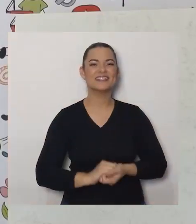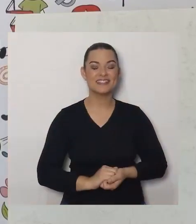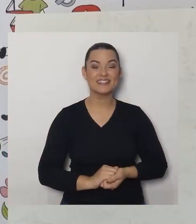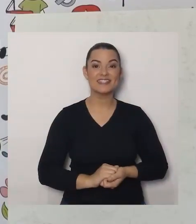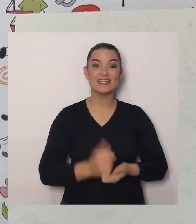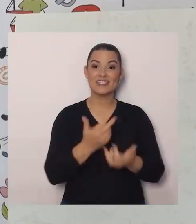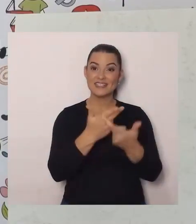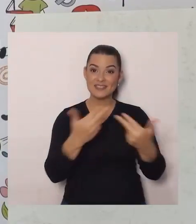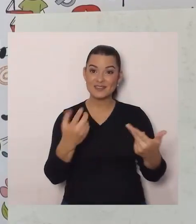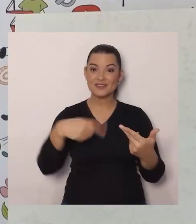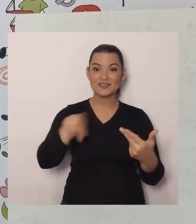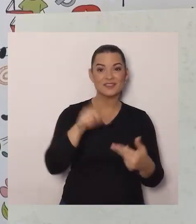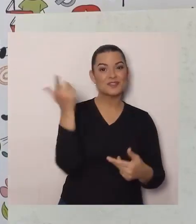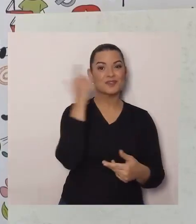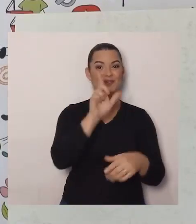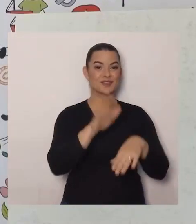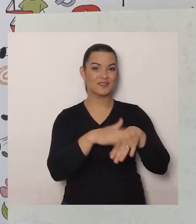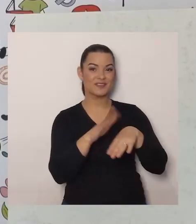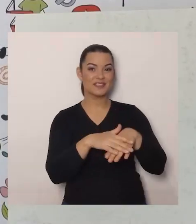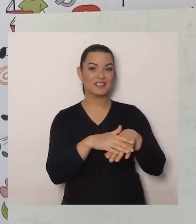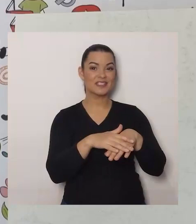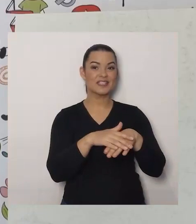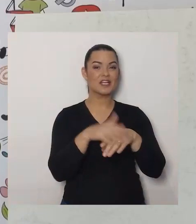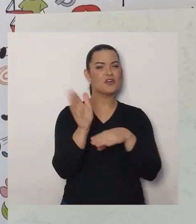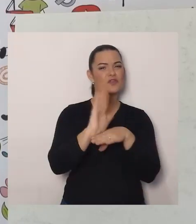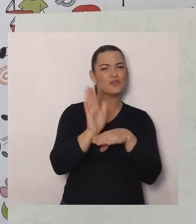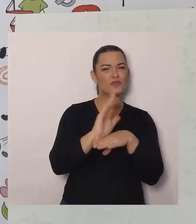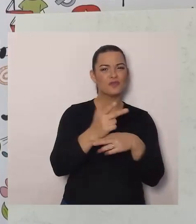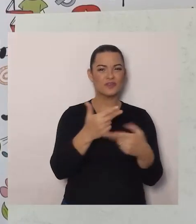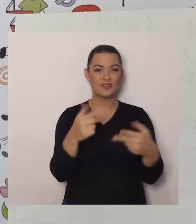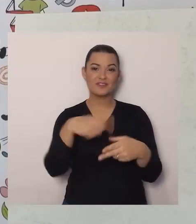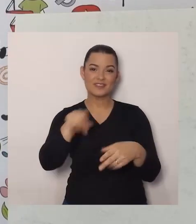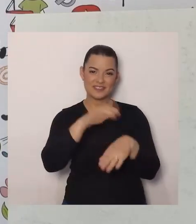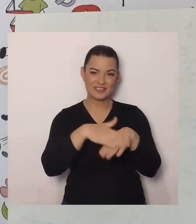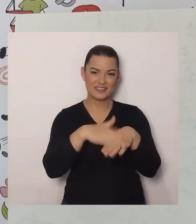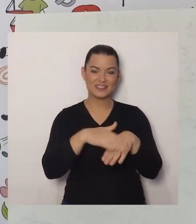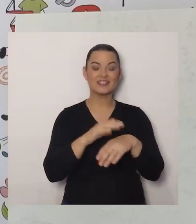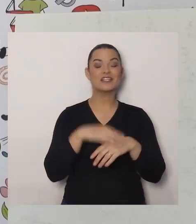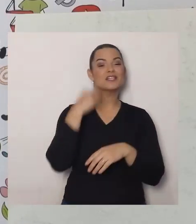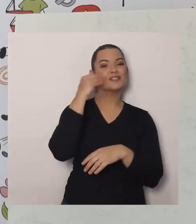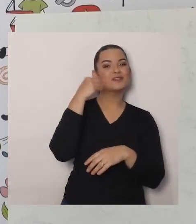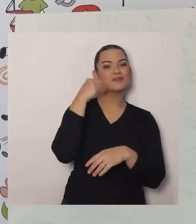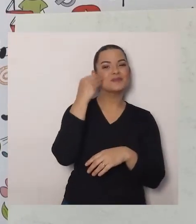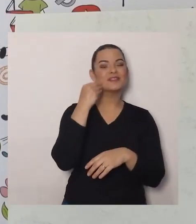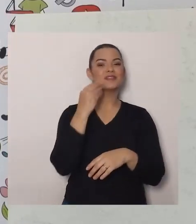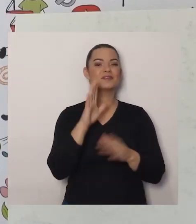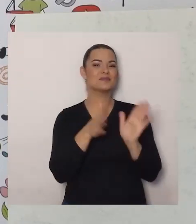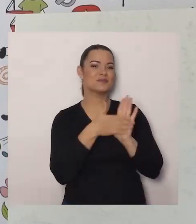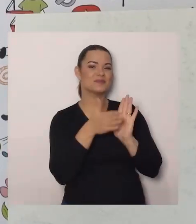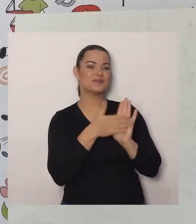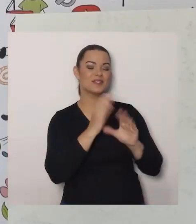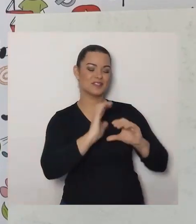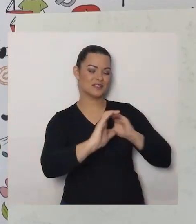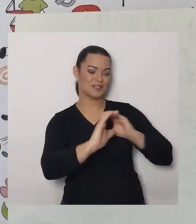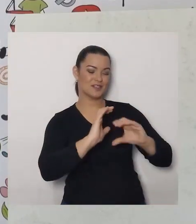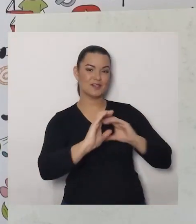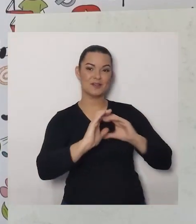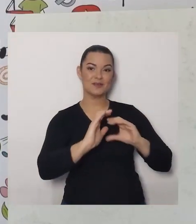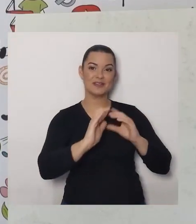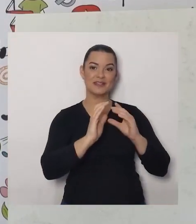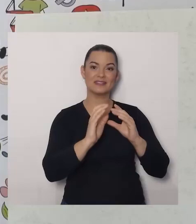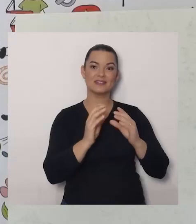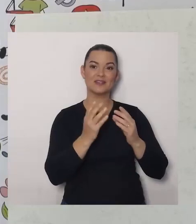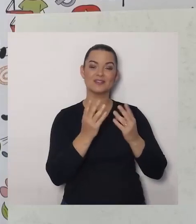Os resultados, Os videozinhos, Que vocês fizeram, Experimentando aí, A proposta de comunicação, Entre os fluidos,